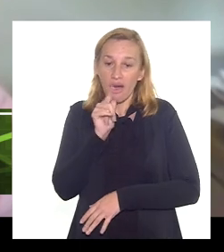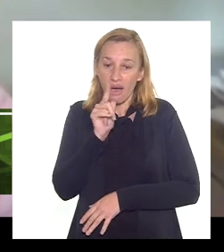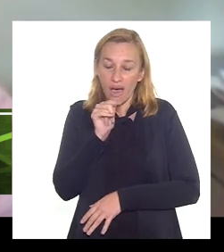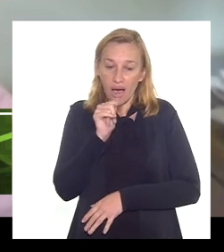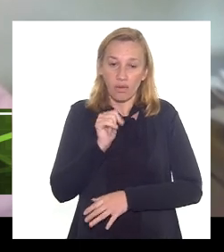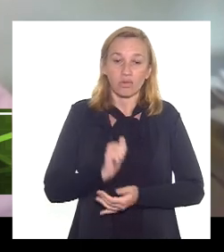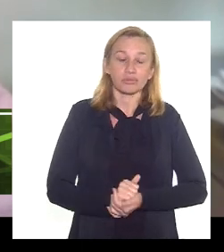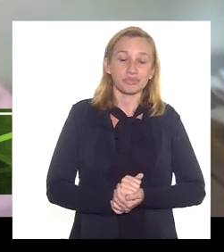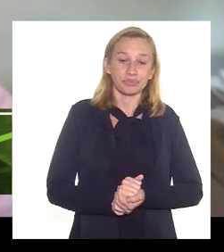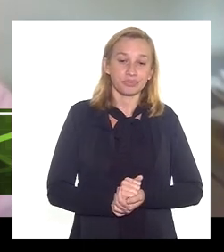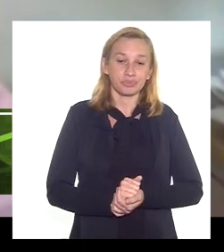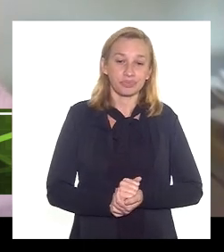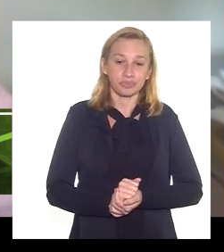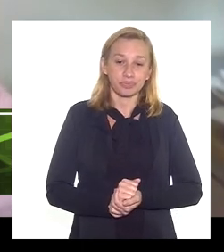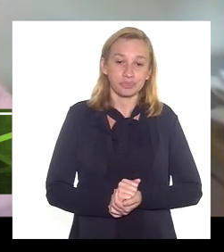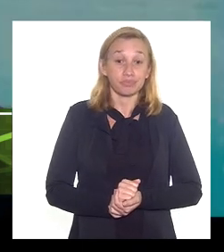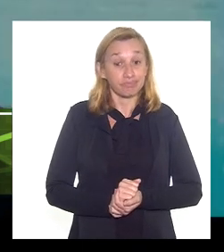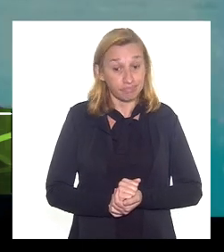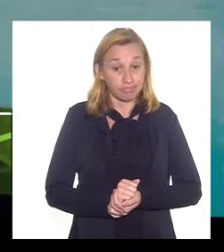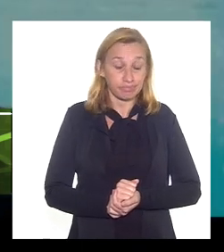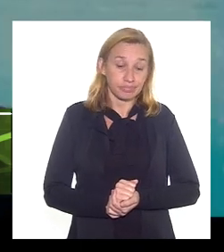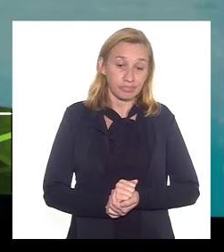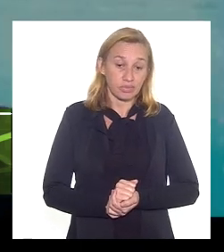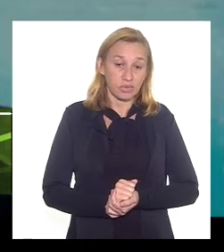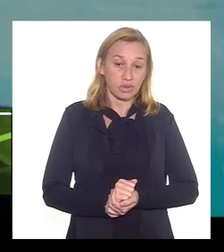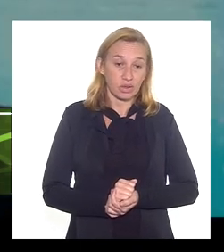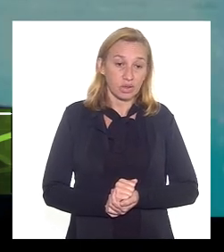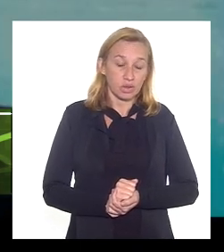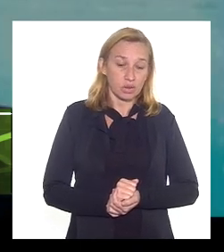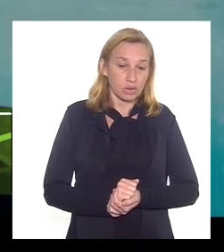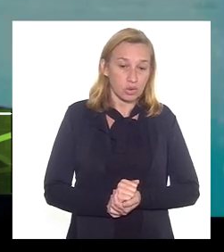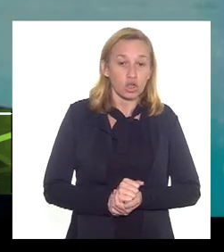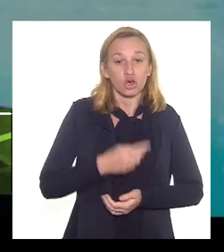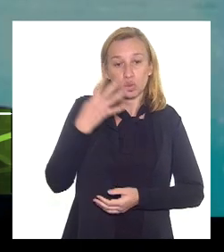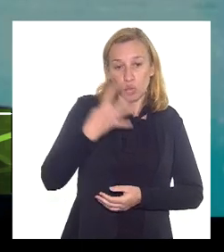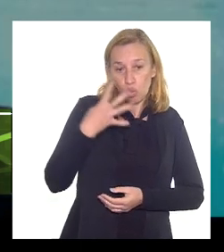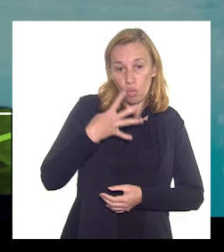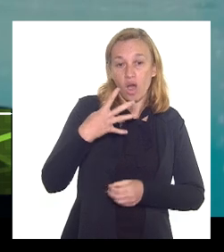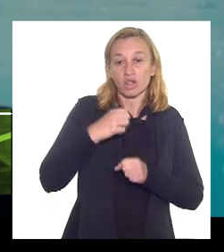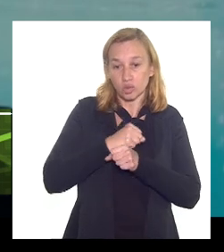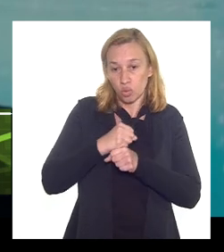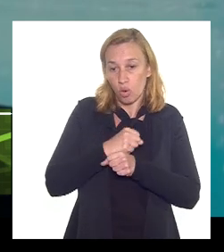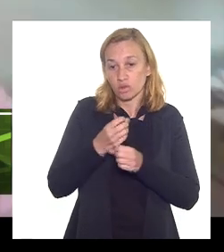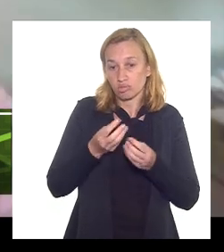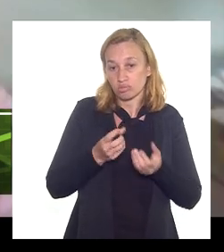médios ele descola a partir do quarto ano ali né deputado